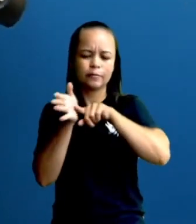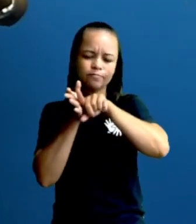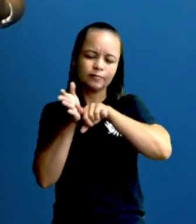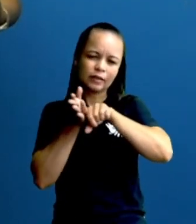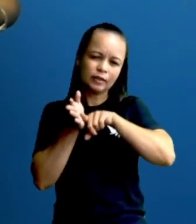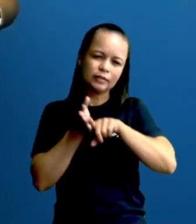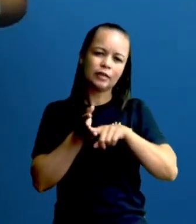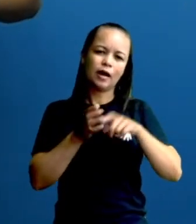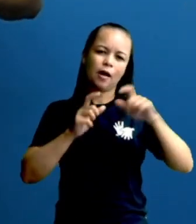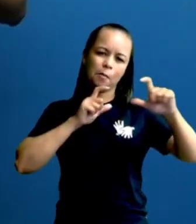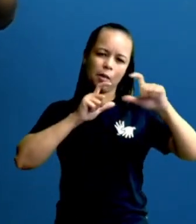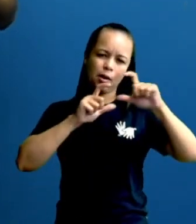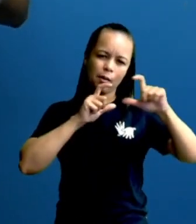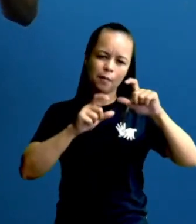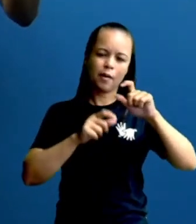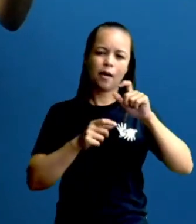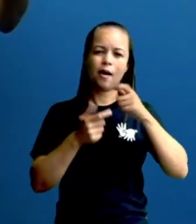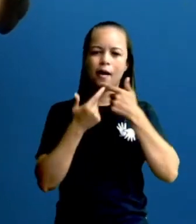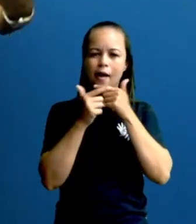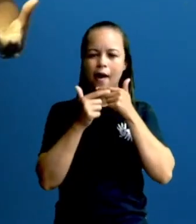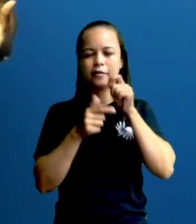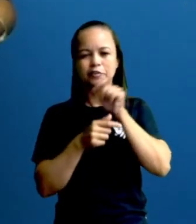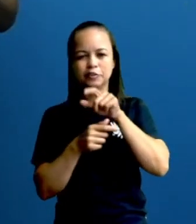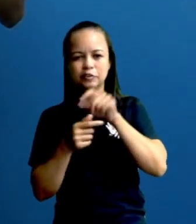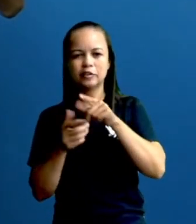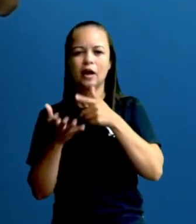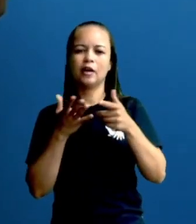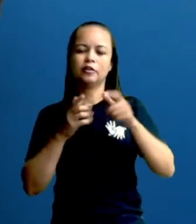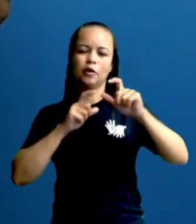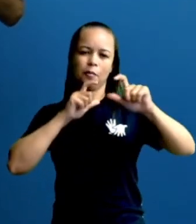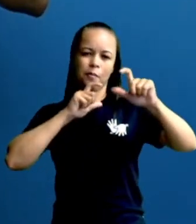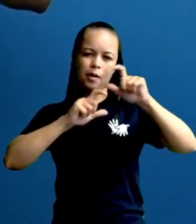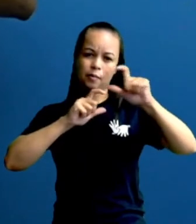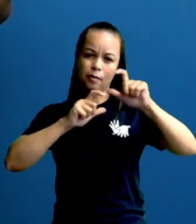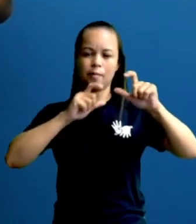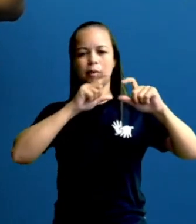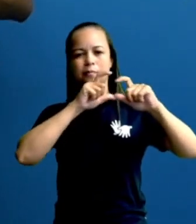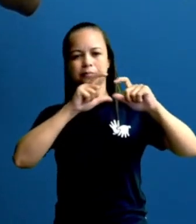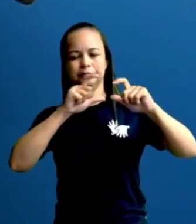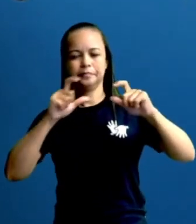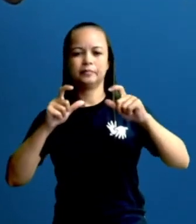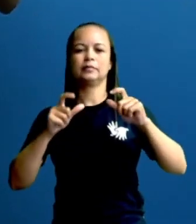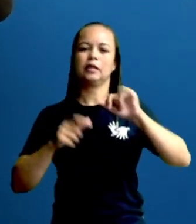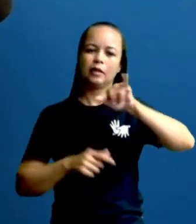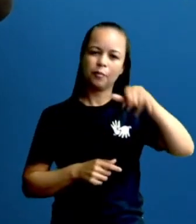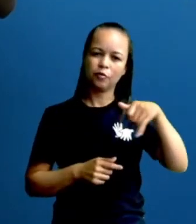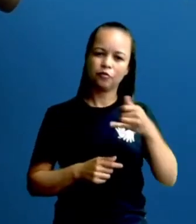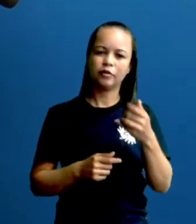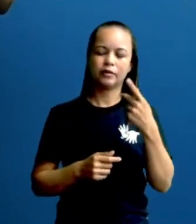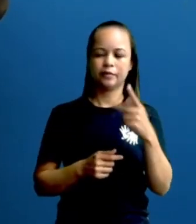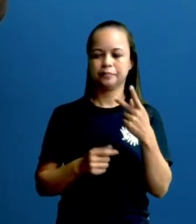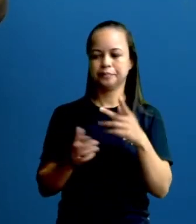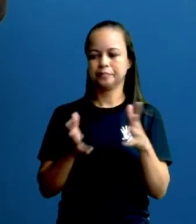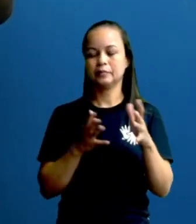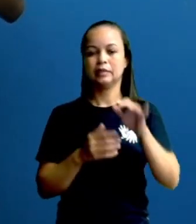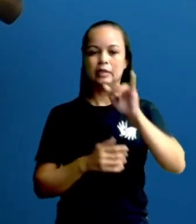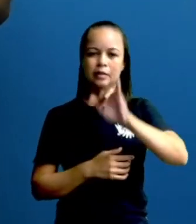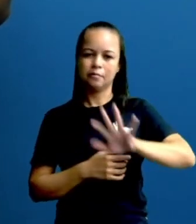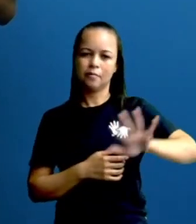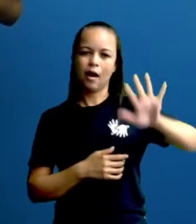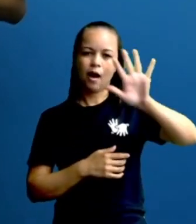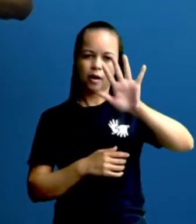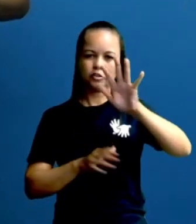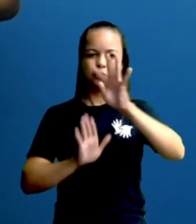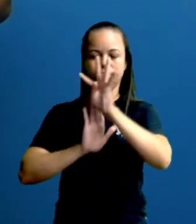as suas chaves, e já comece a interpretar, a tirar proveito dessas situações. Imagem e texto.